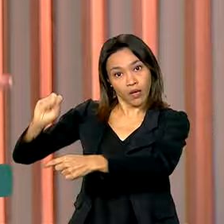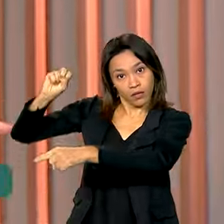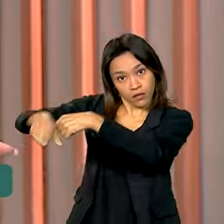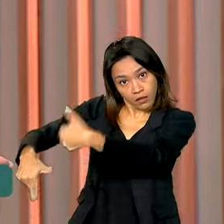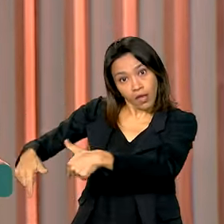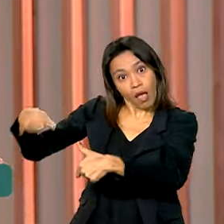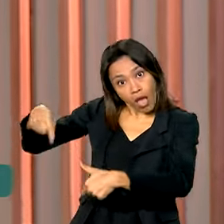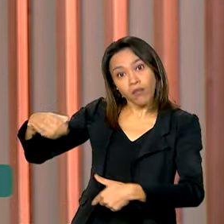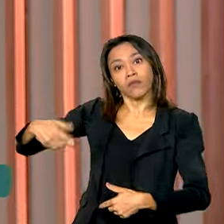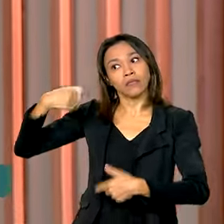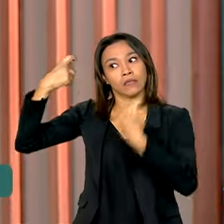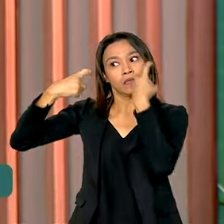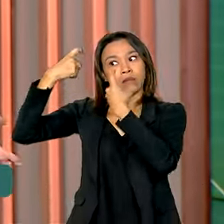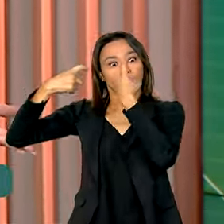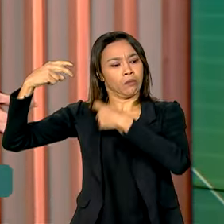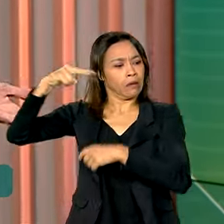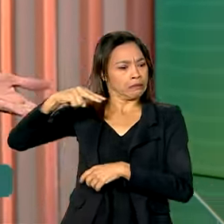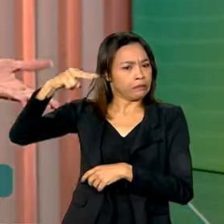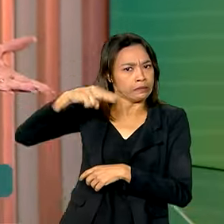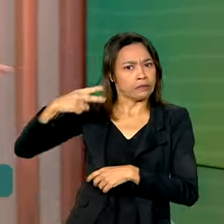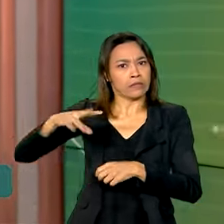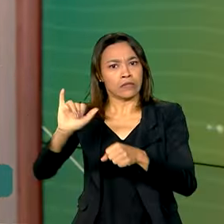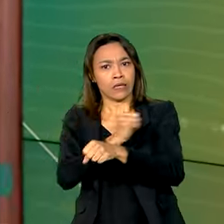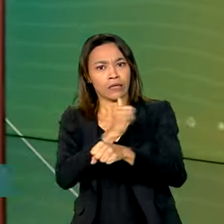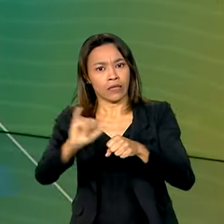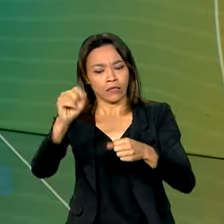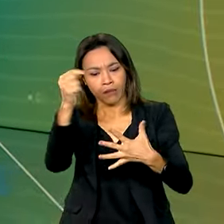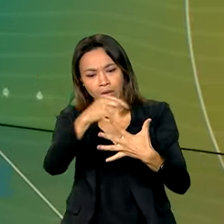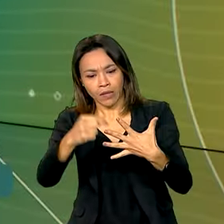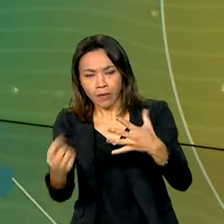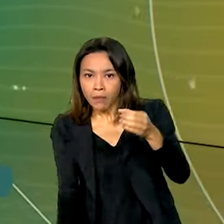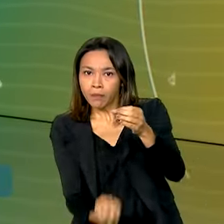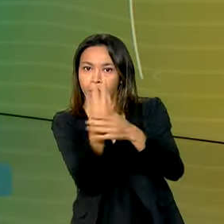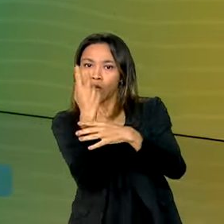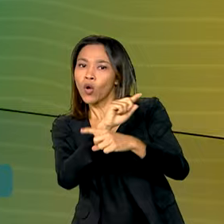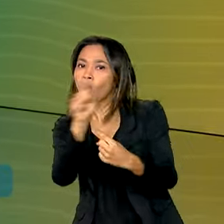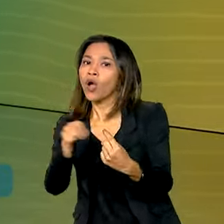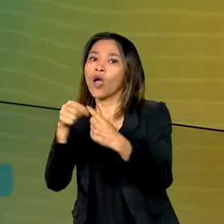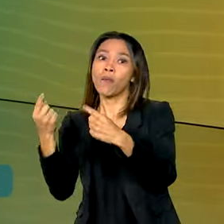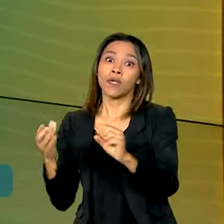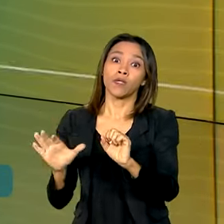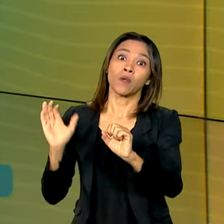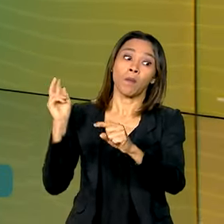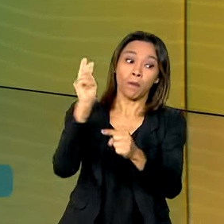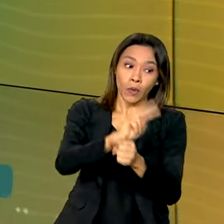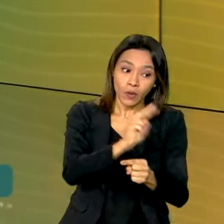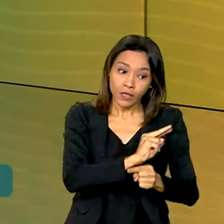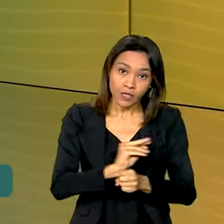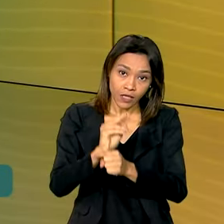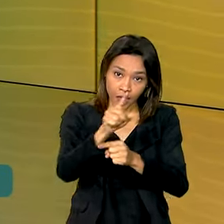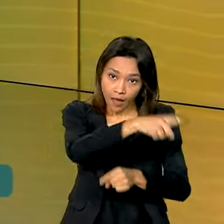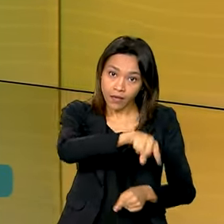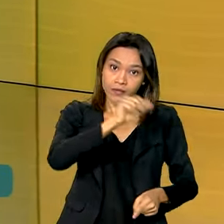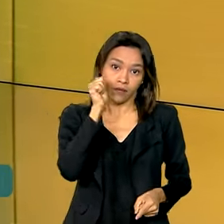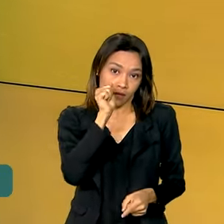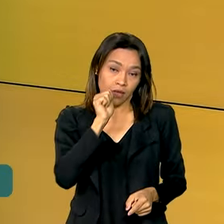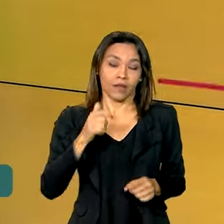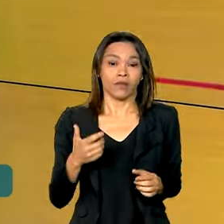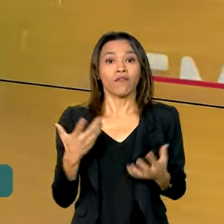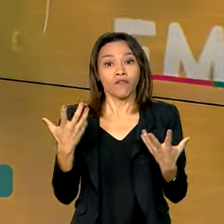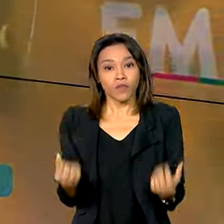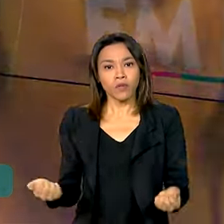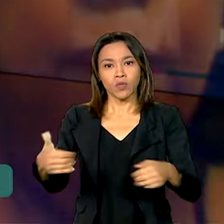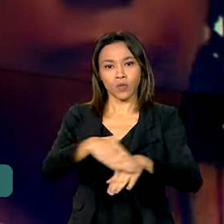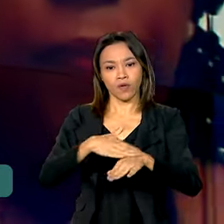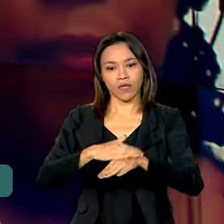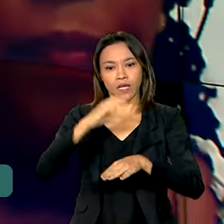preocupado em adotar uma série de medidas para proteger essas trabalhadoras. Sobre essas iniciativas, conversamos agora com a